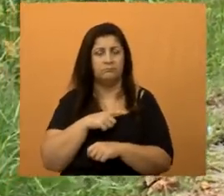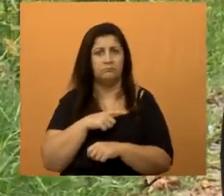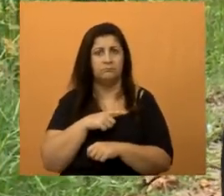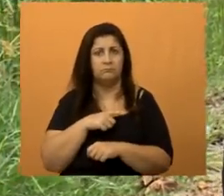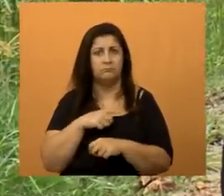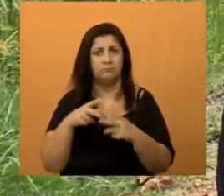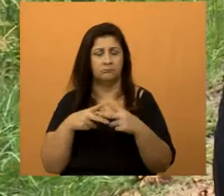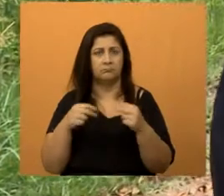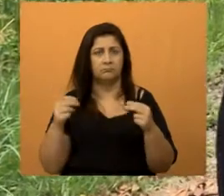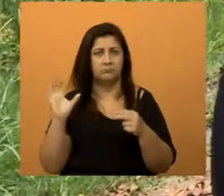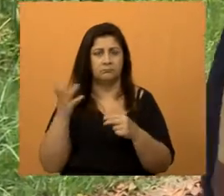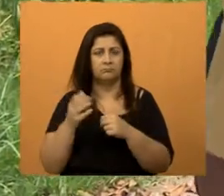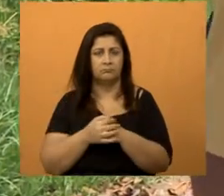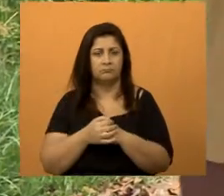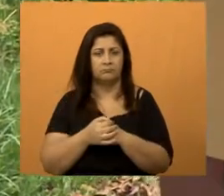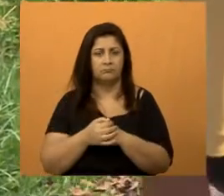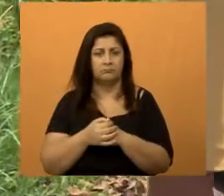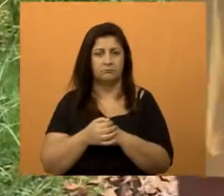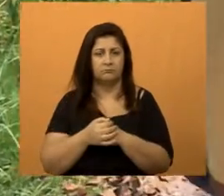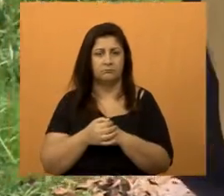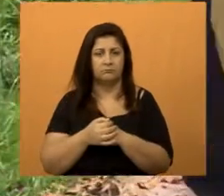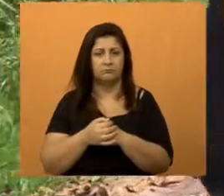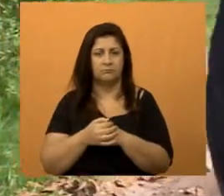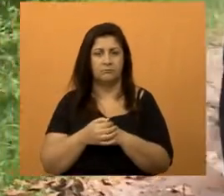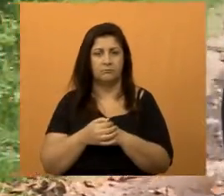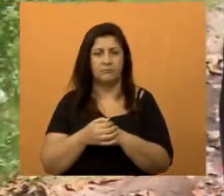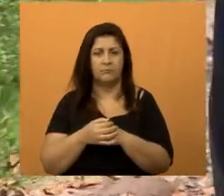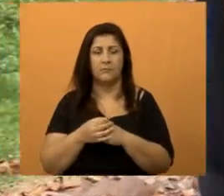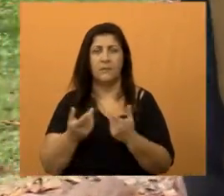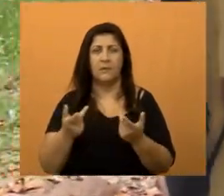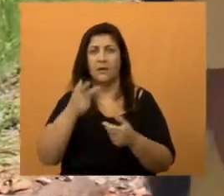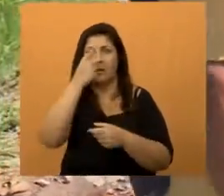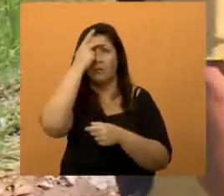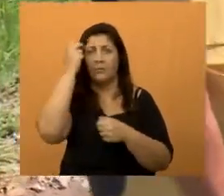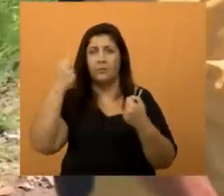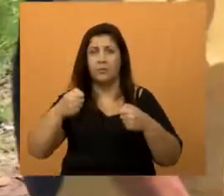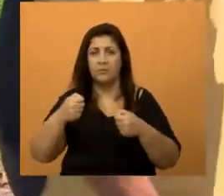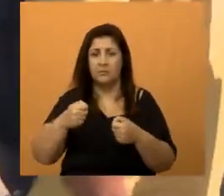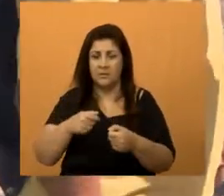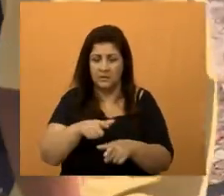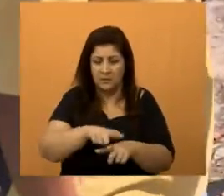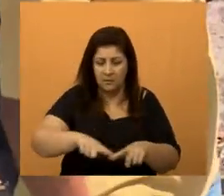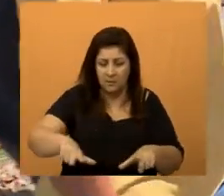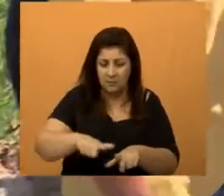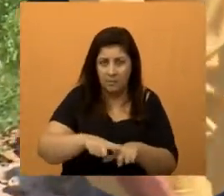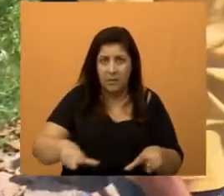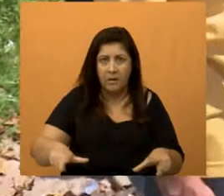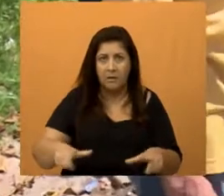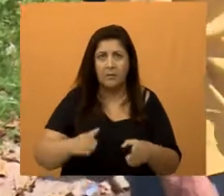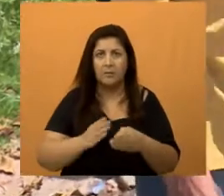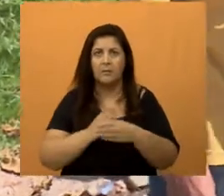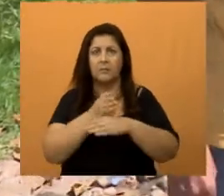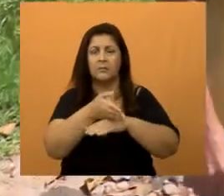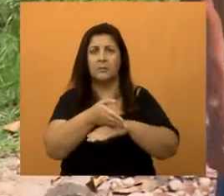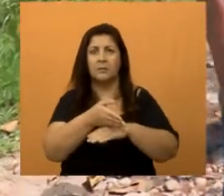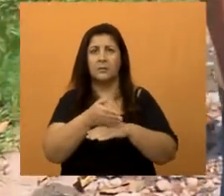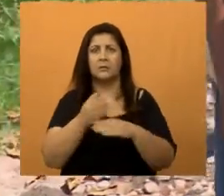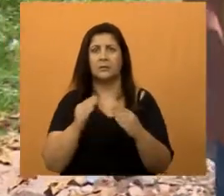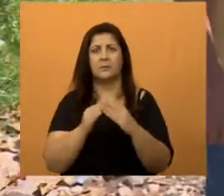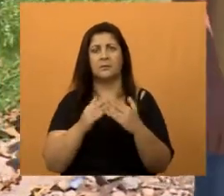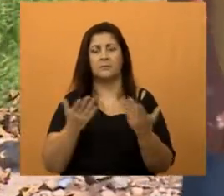né? Na administração passada, que o morador tem que concretar a rua para entrar dentro da sua residência. E nós pagamos nossos